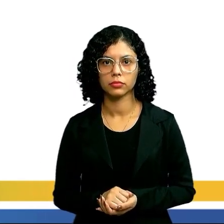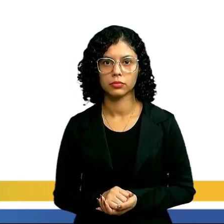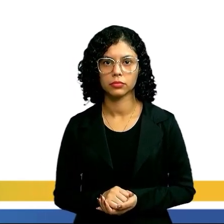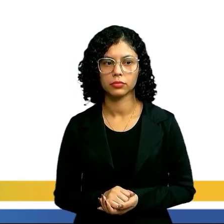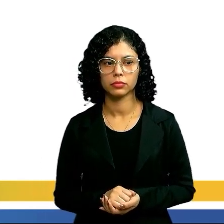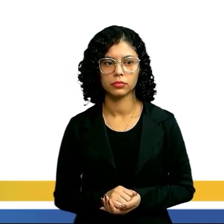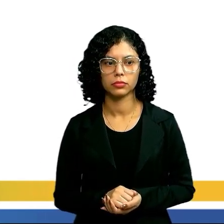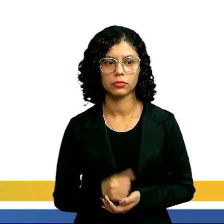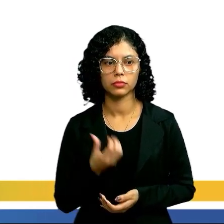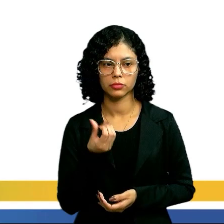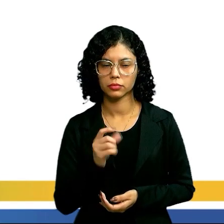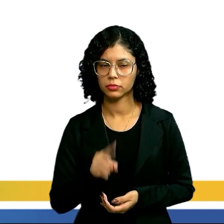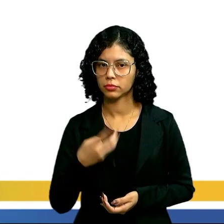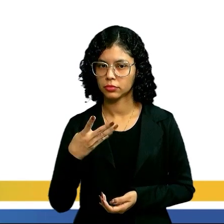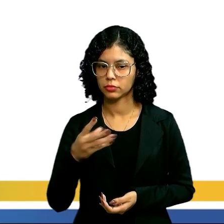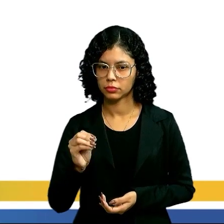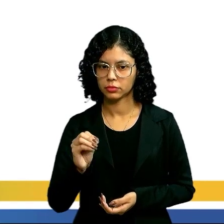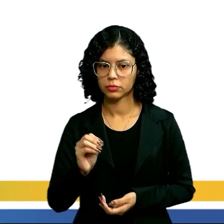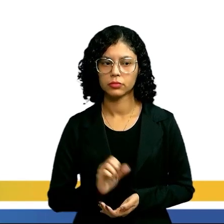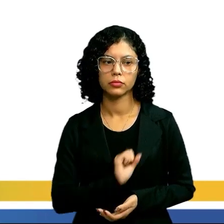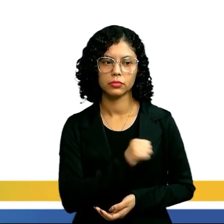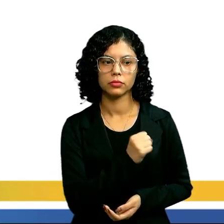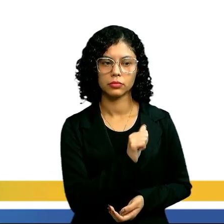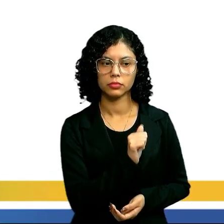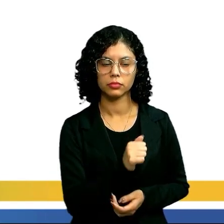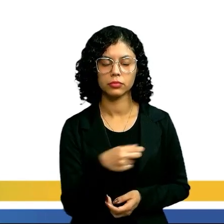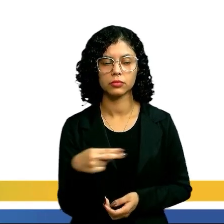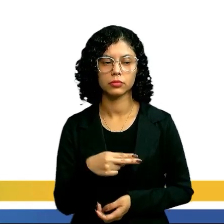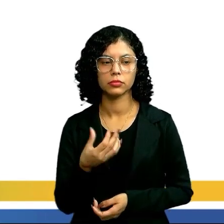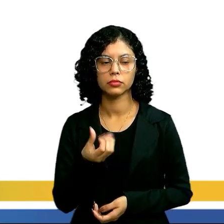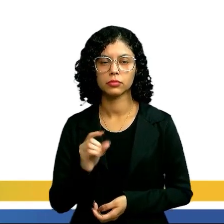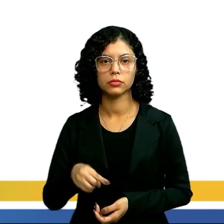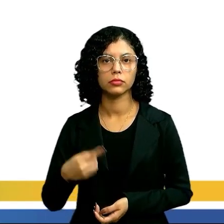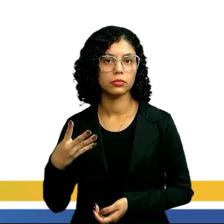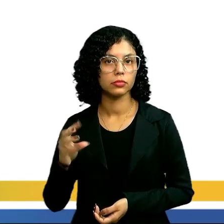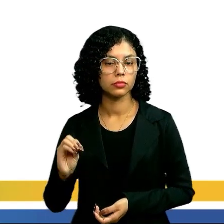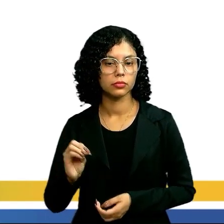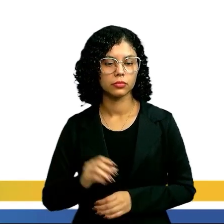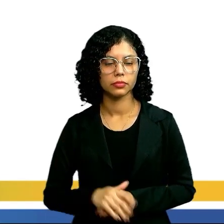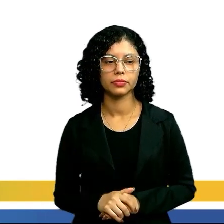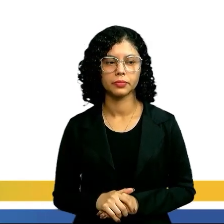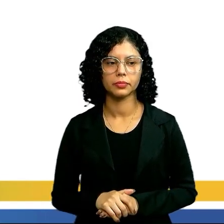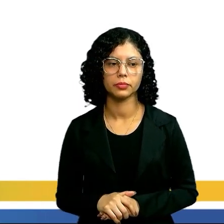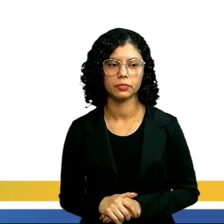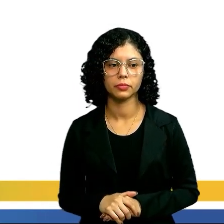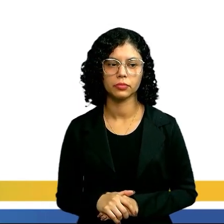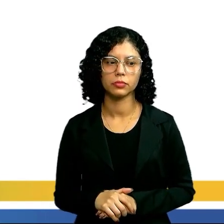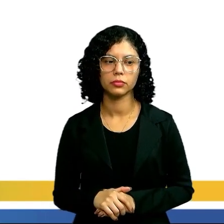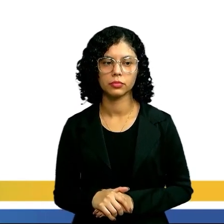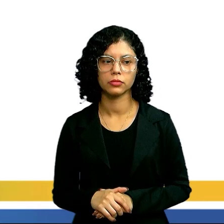,40. Então, vai ficar 8A é igual a 6,40.